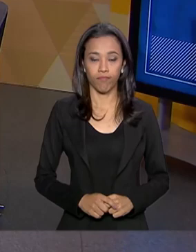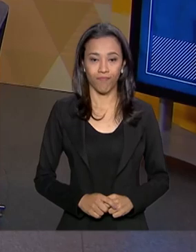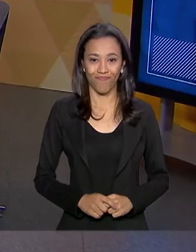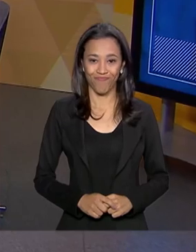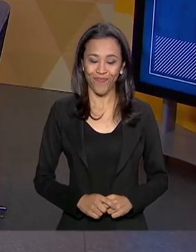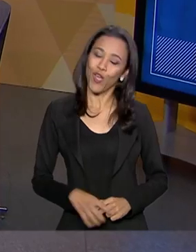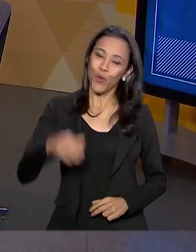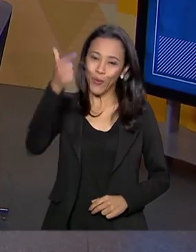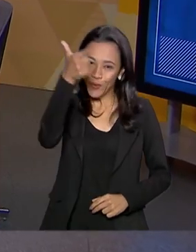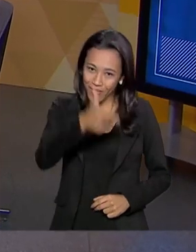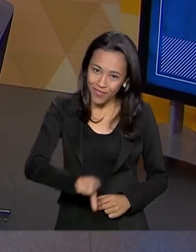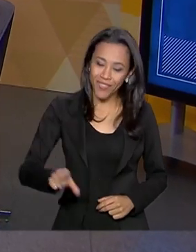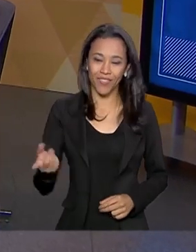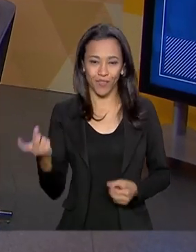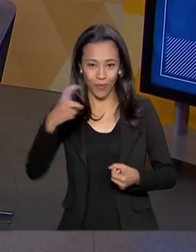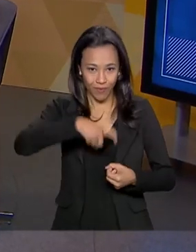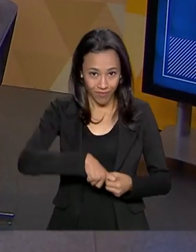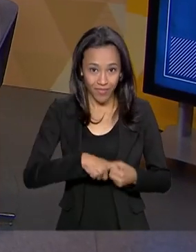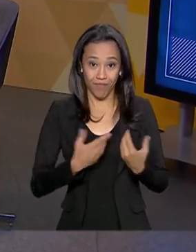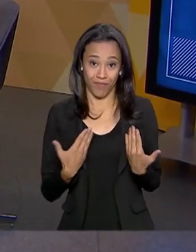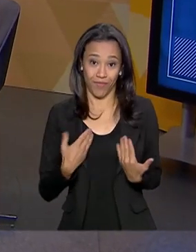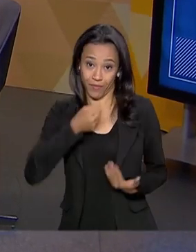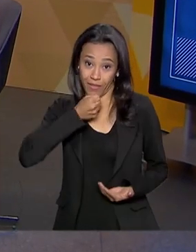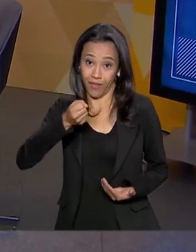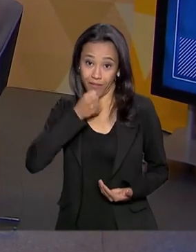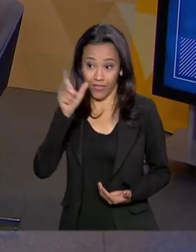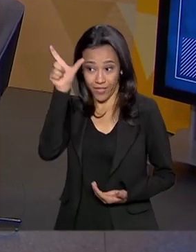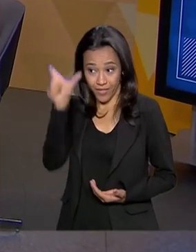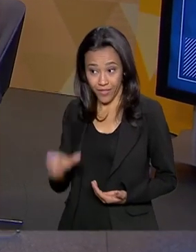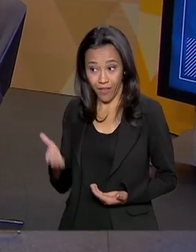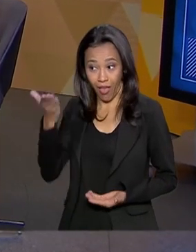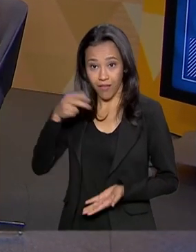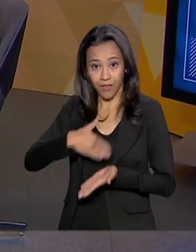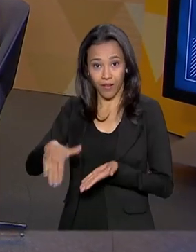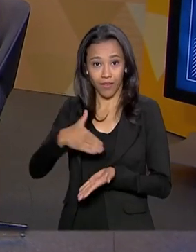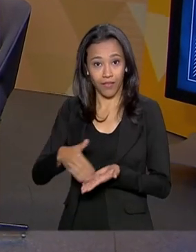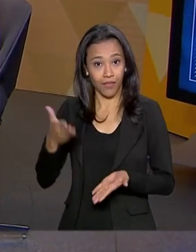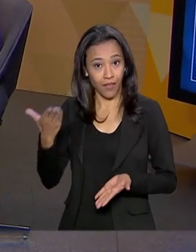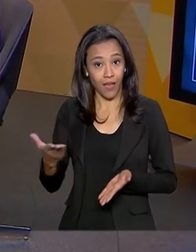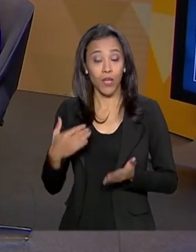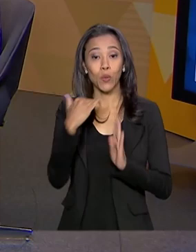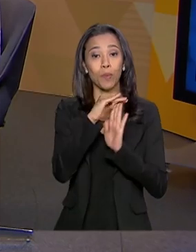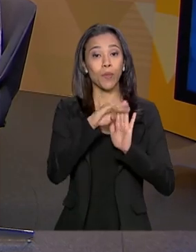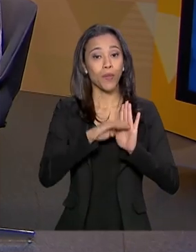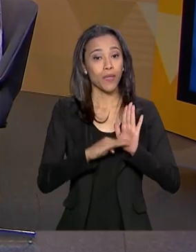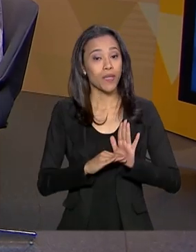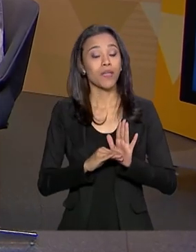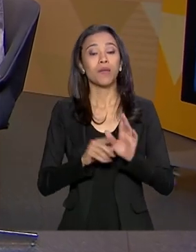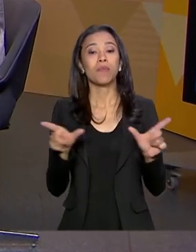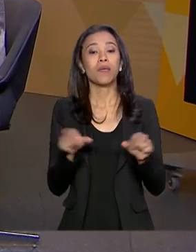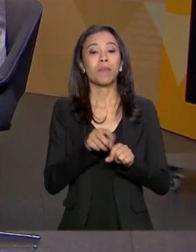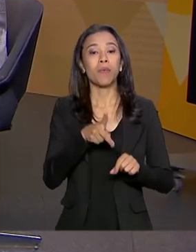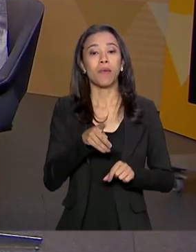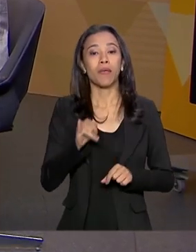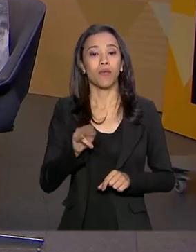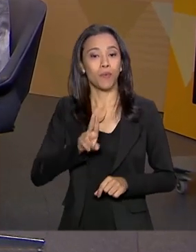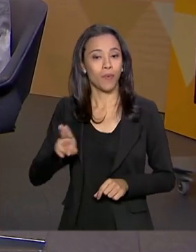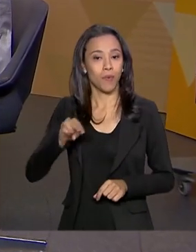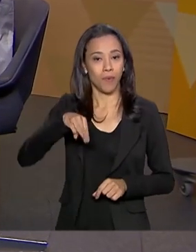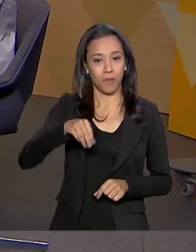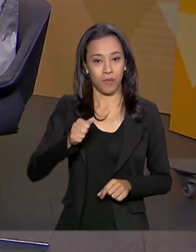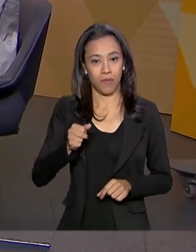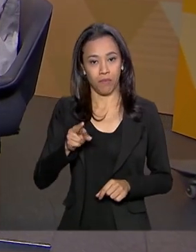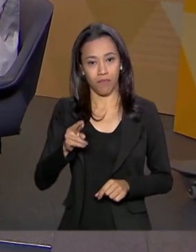Estamos de volta com o Brasil em Pauta. entrevistada é a secretária do Programa de Parcerias de Investimentos, Marta Celiê.